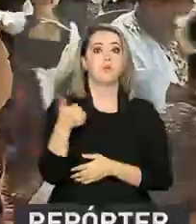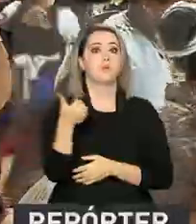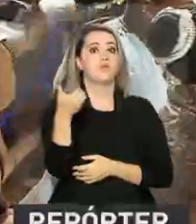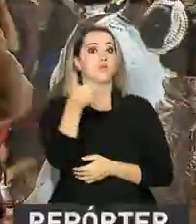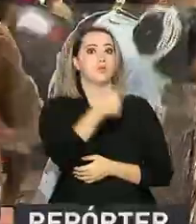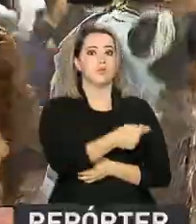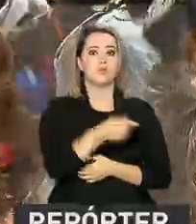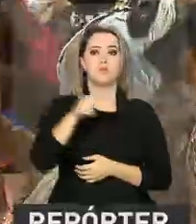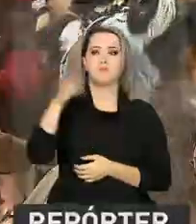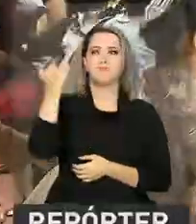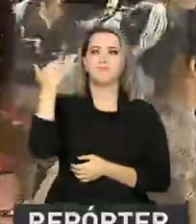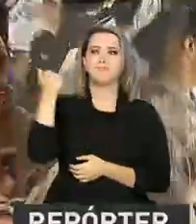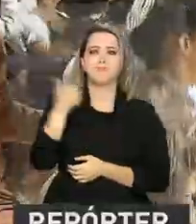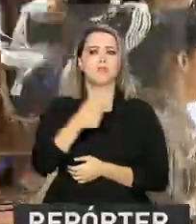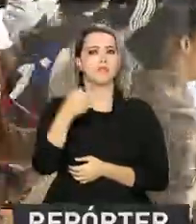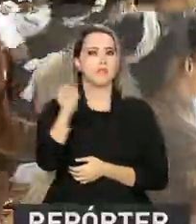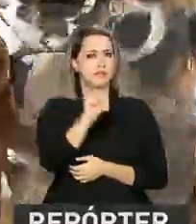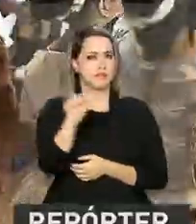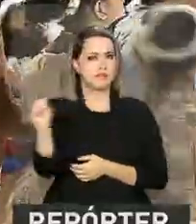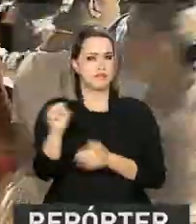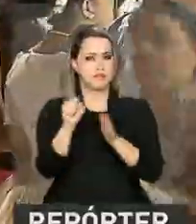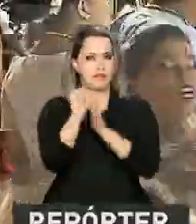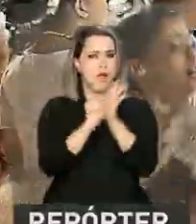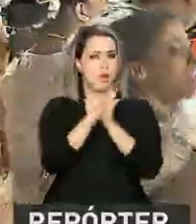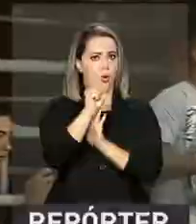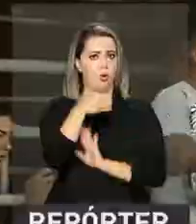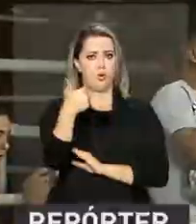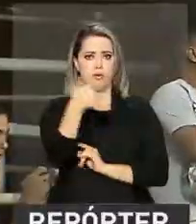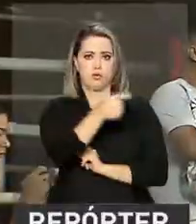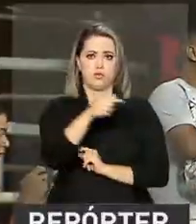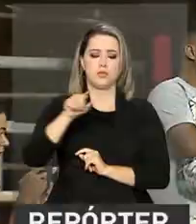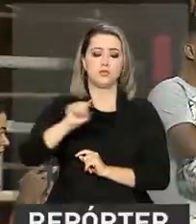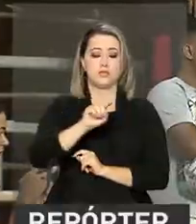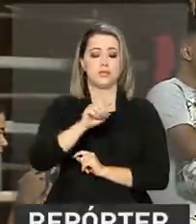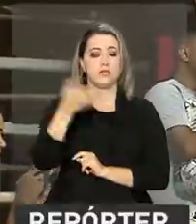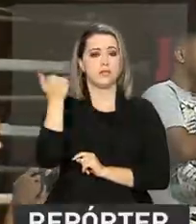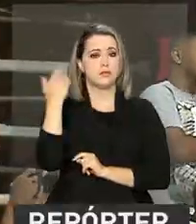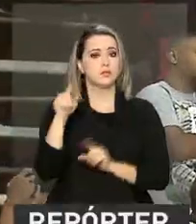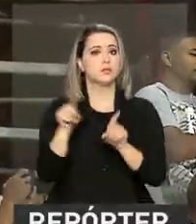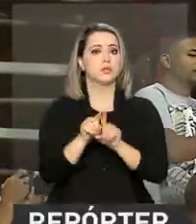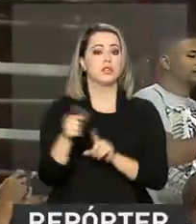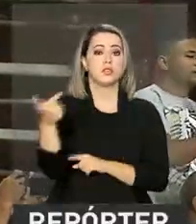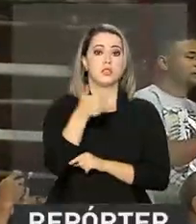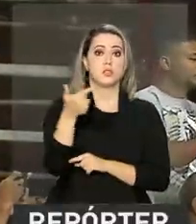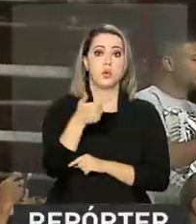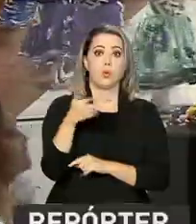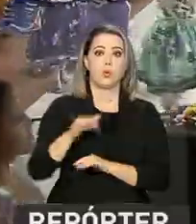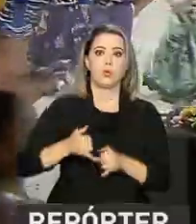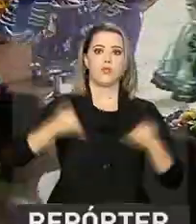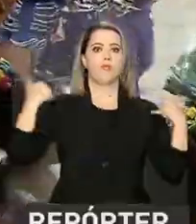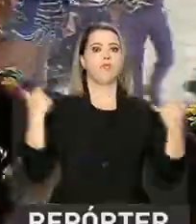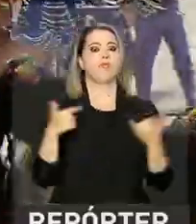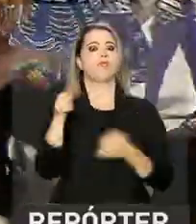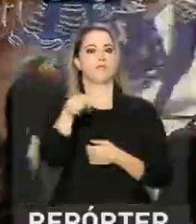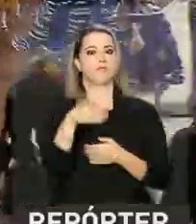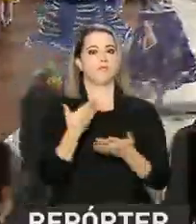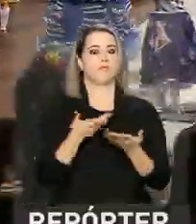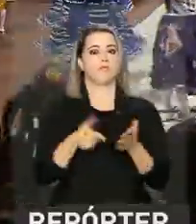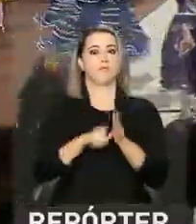XVII, são a segunda maior comemoração realizada pelos brasileiros, ficando atrás apenas do carnaval.